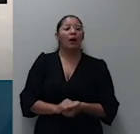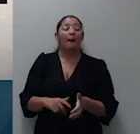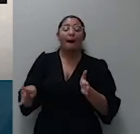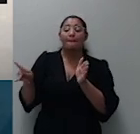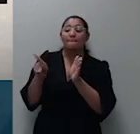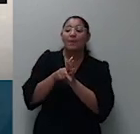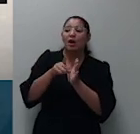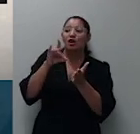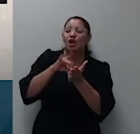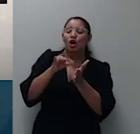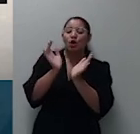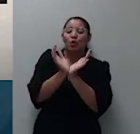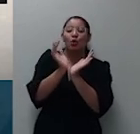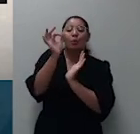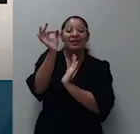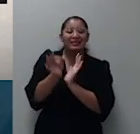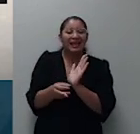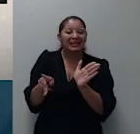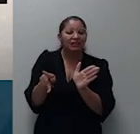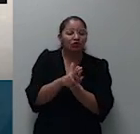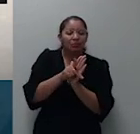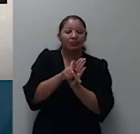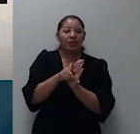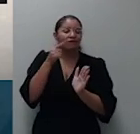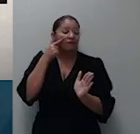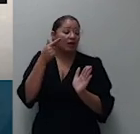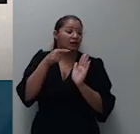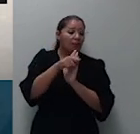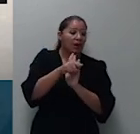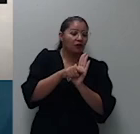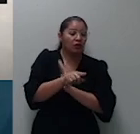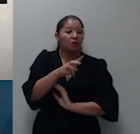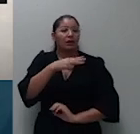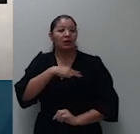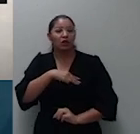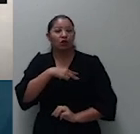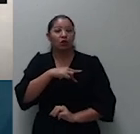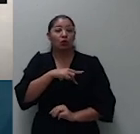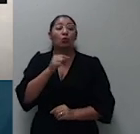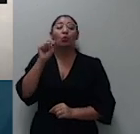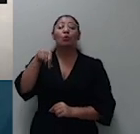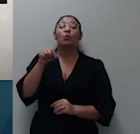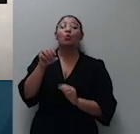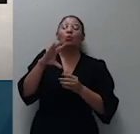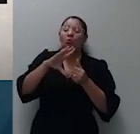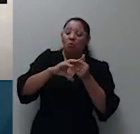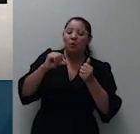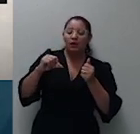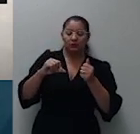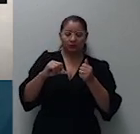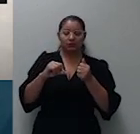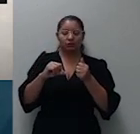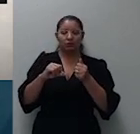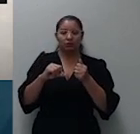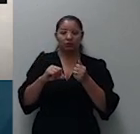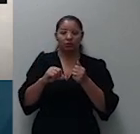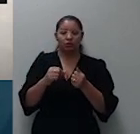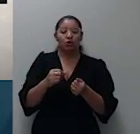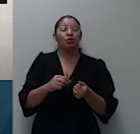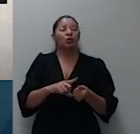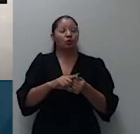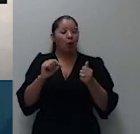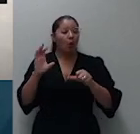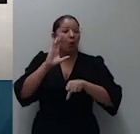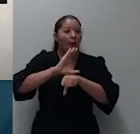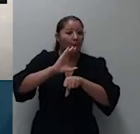com a necessária intervenção do ministério público como está no artigo 178.1 no código de processo civil 2015 do